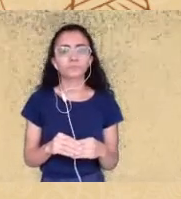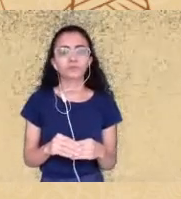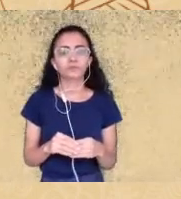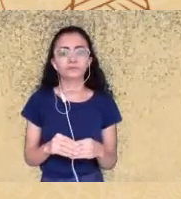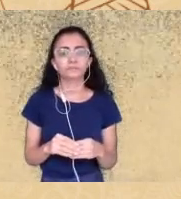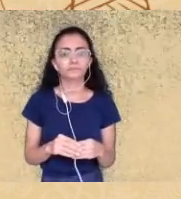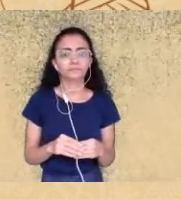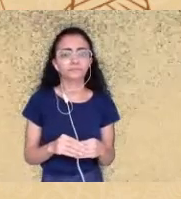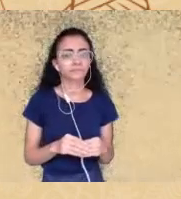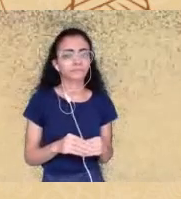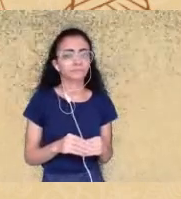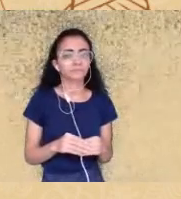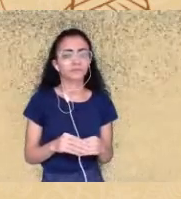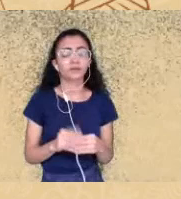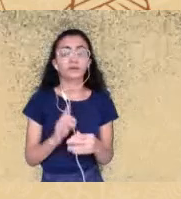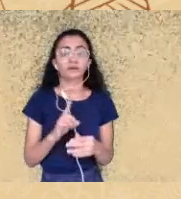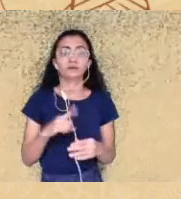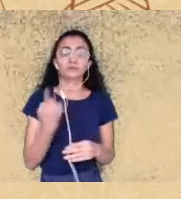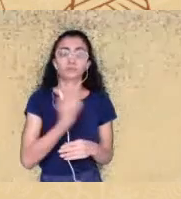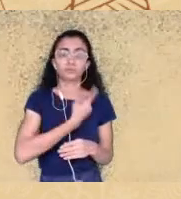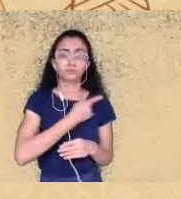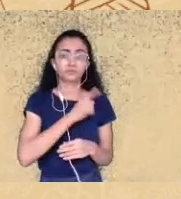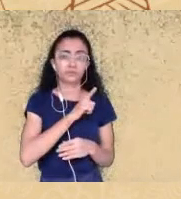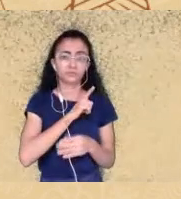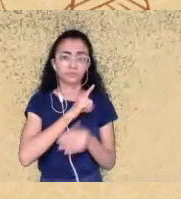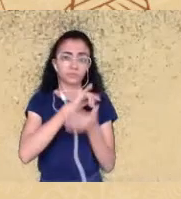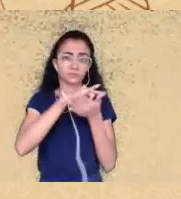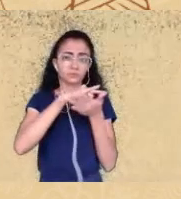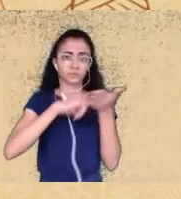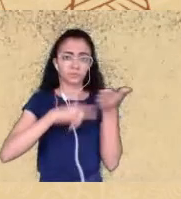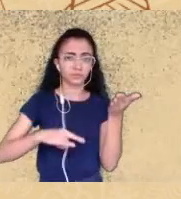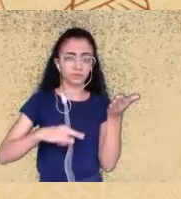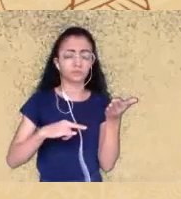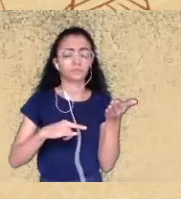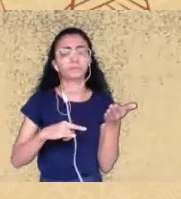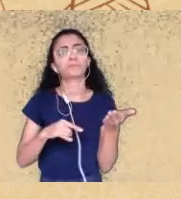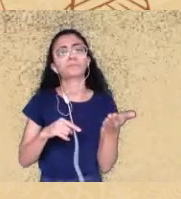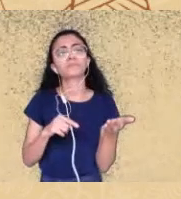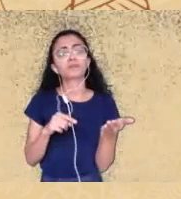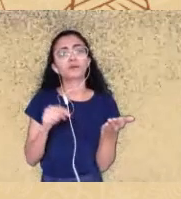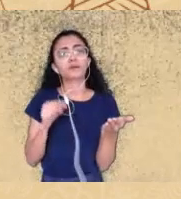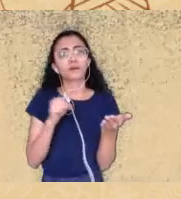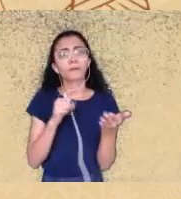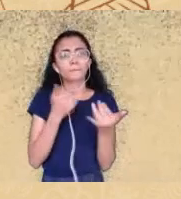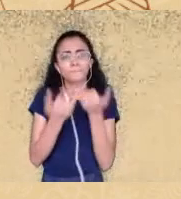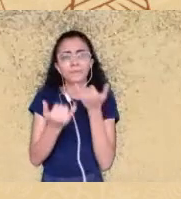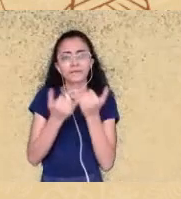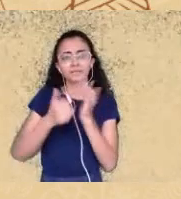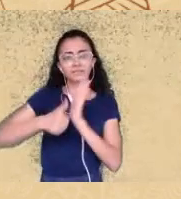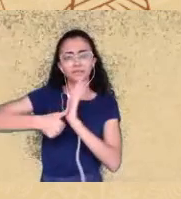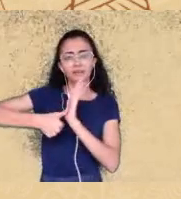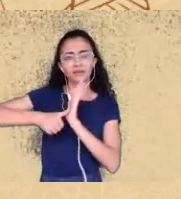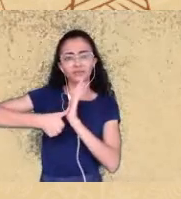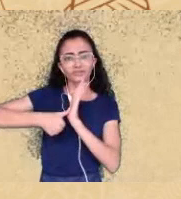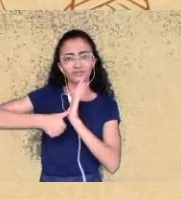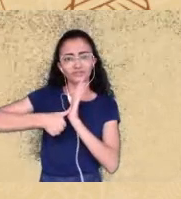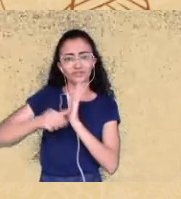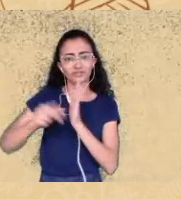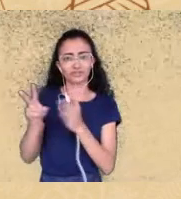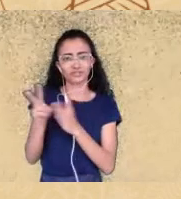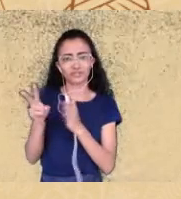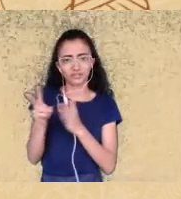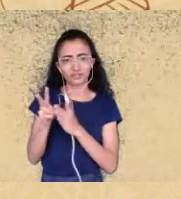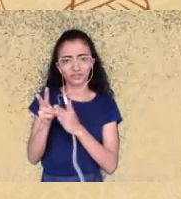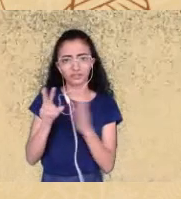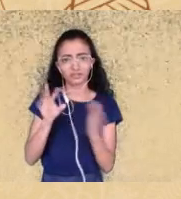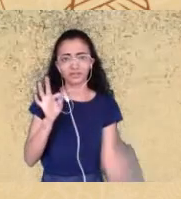nós temos um documento que é chamado RANI que é uma espécie de RG indígena que é emitido pela FUNAI é o documento mais